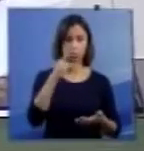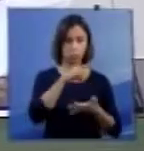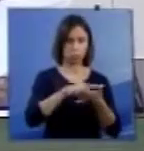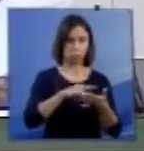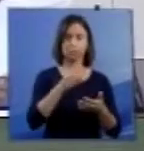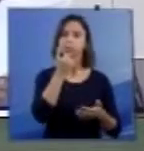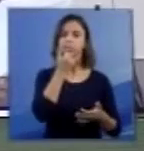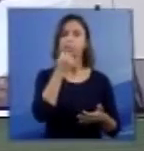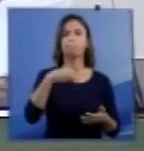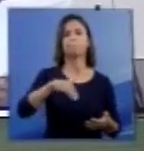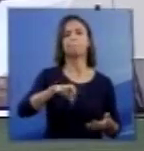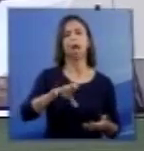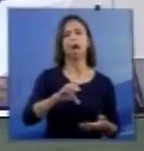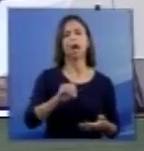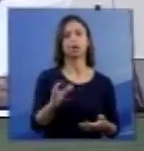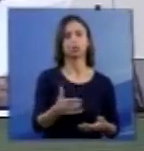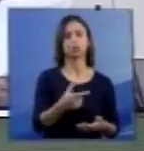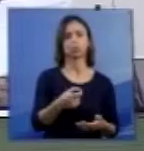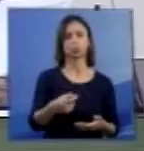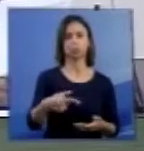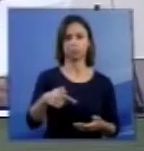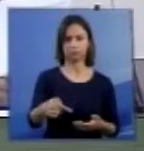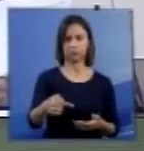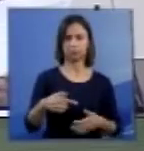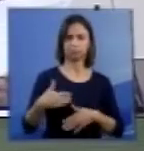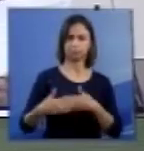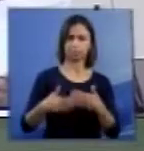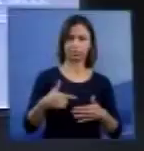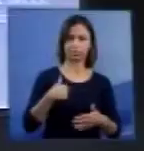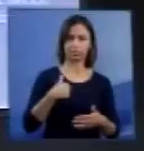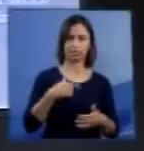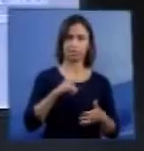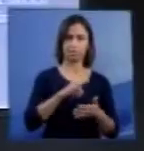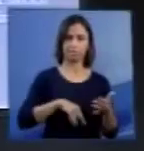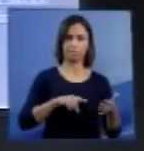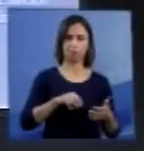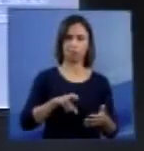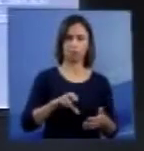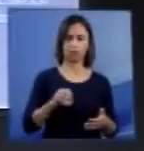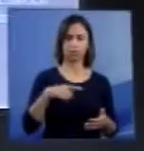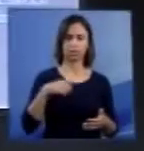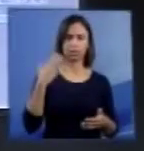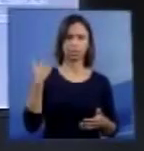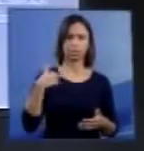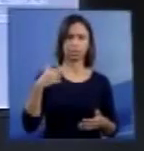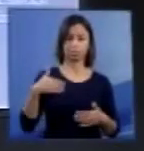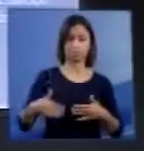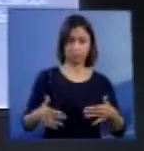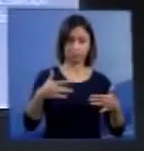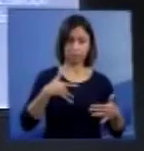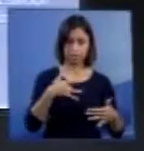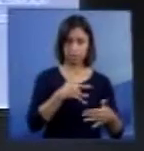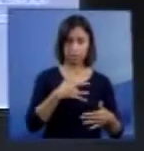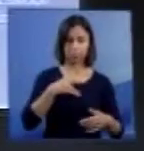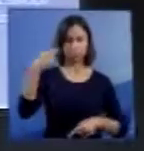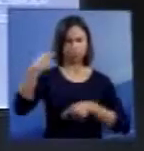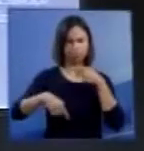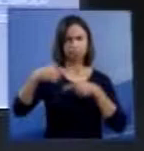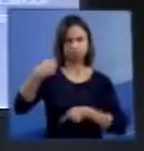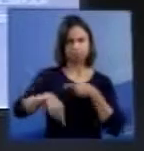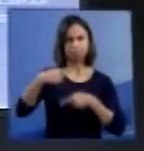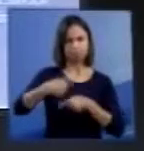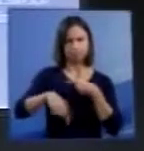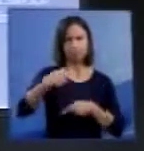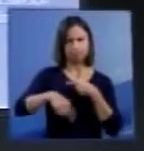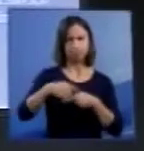março de 2007, a portaria 487 do Ministério da Saúde, revendo a questão no seminário para discussão da anencefalia e doação